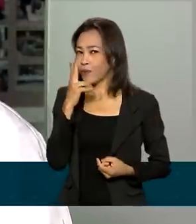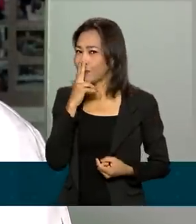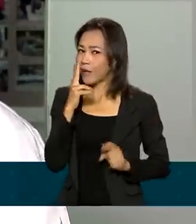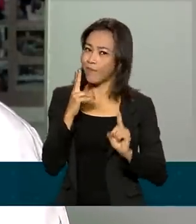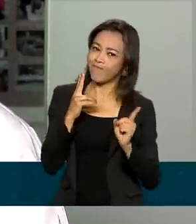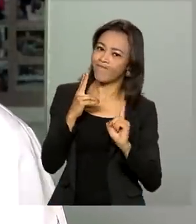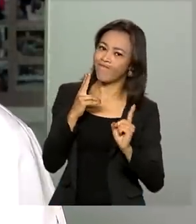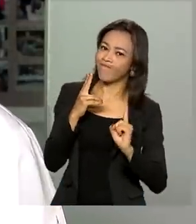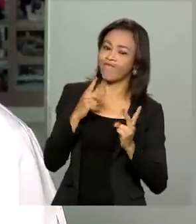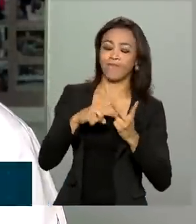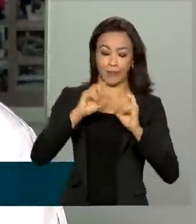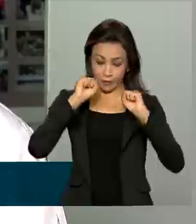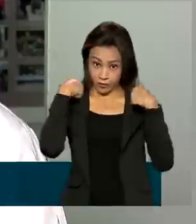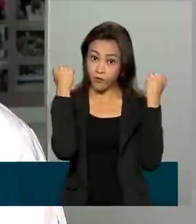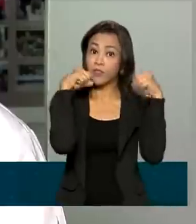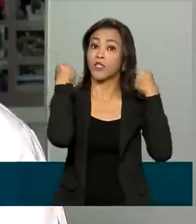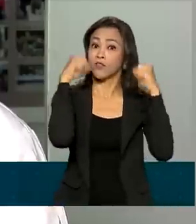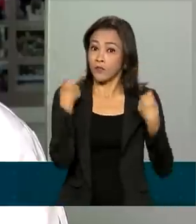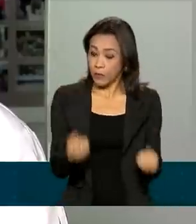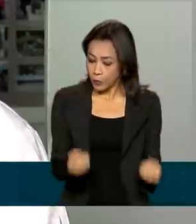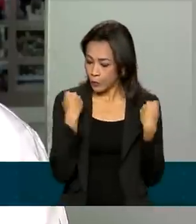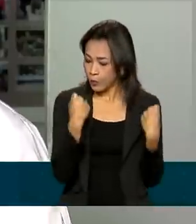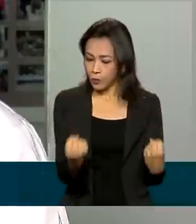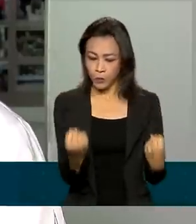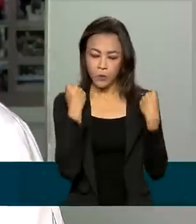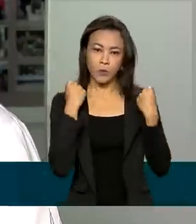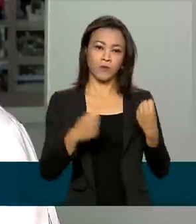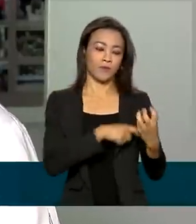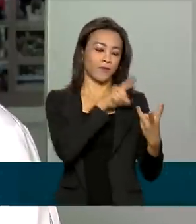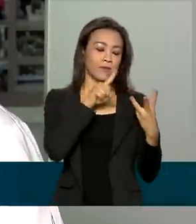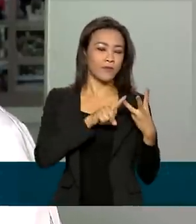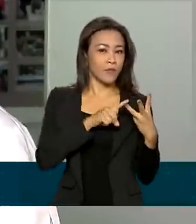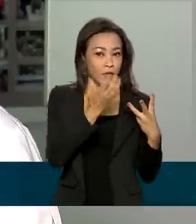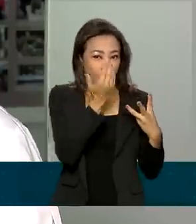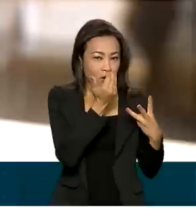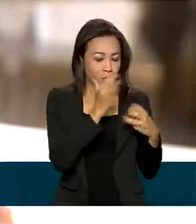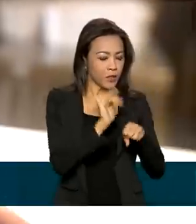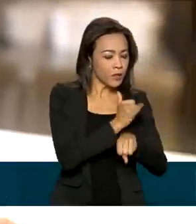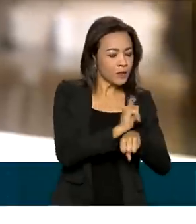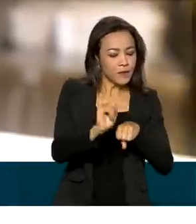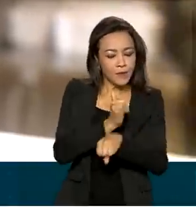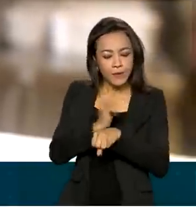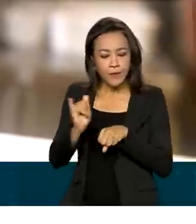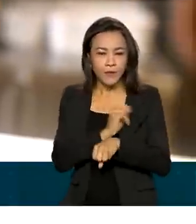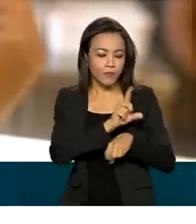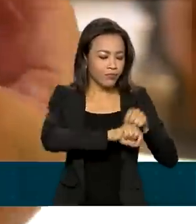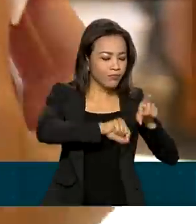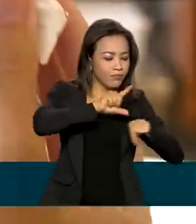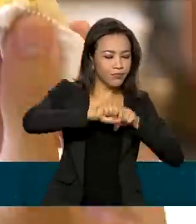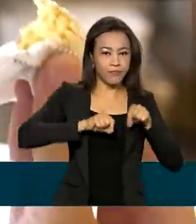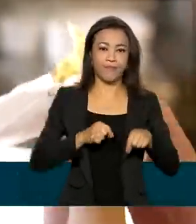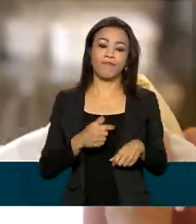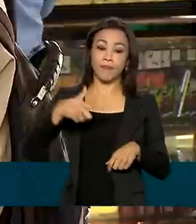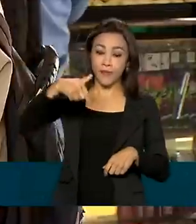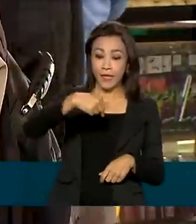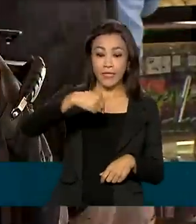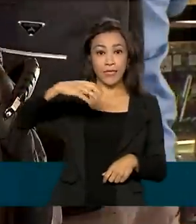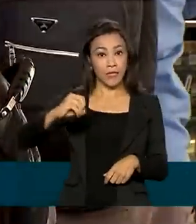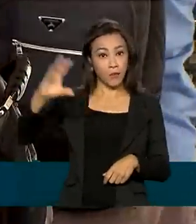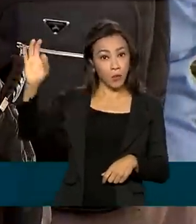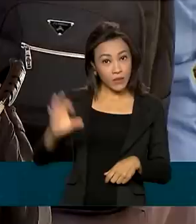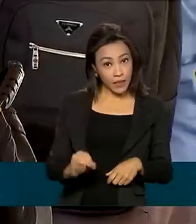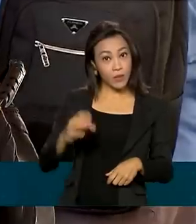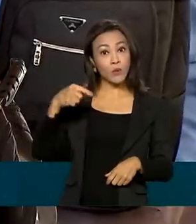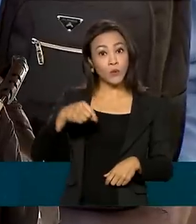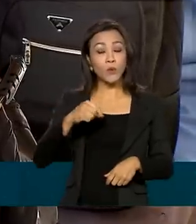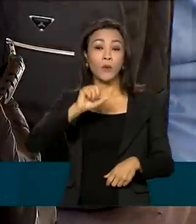fazer atividade física e principalmente uma alimentação balanceada. Cerca de 70% do colesterol